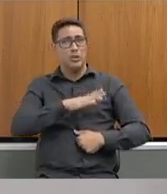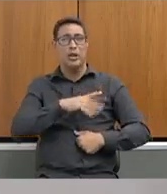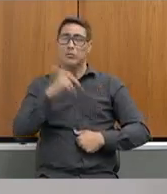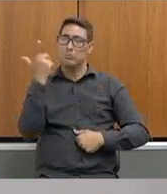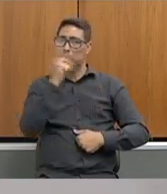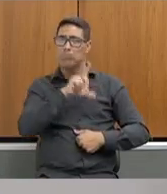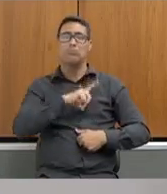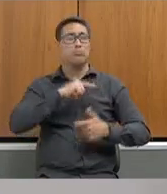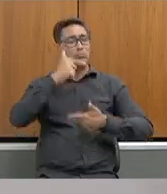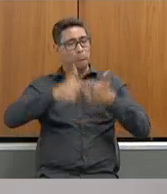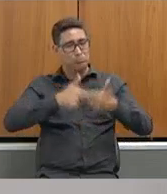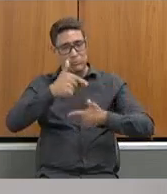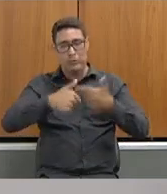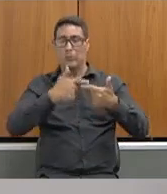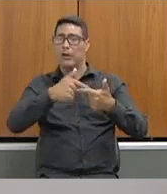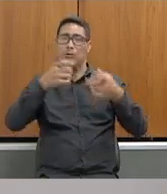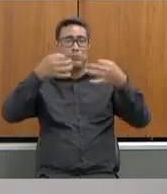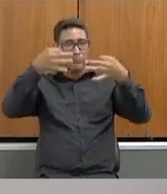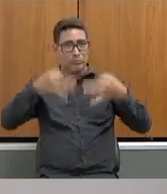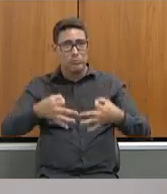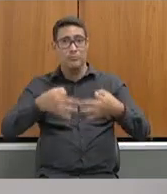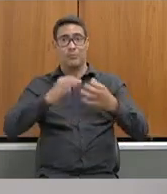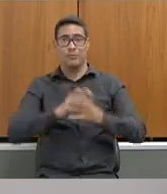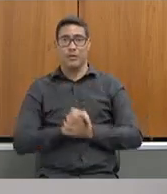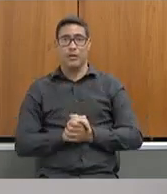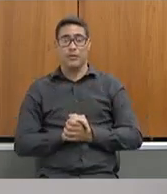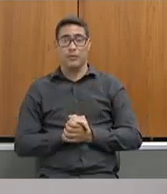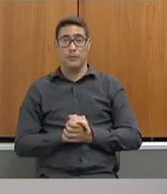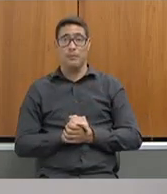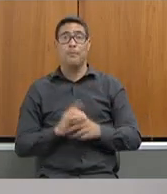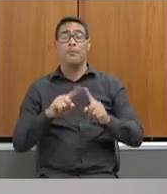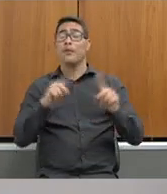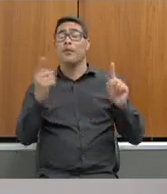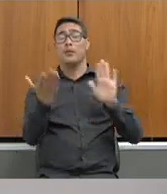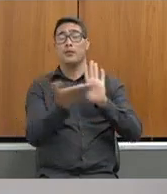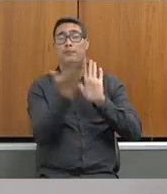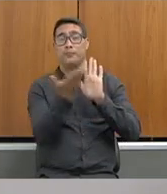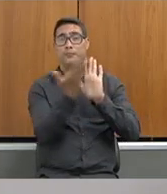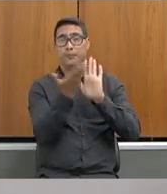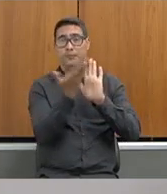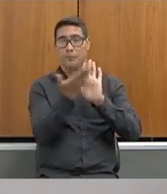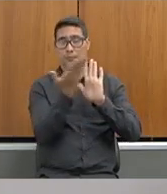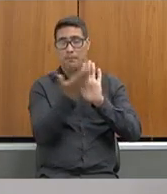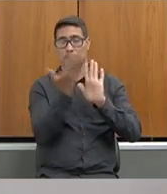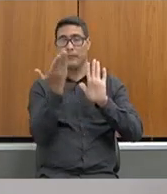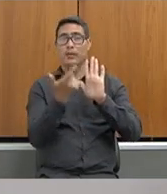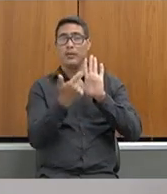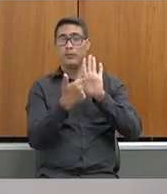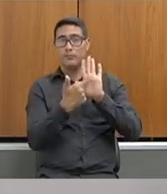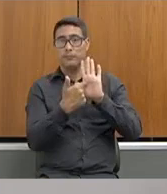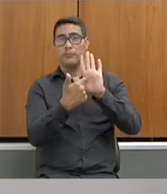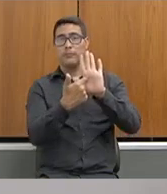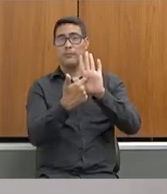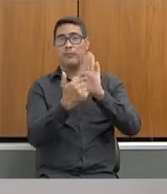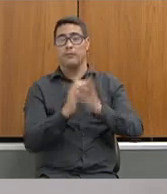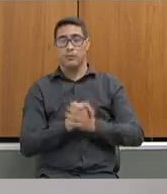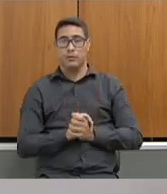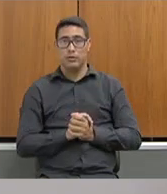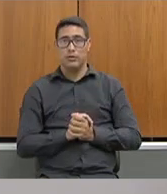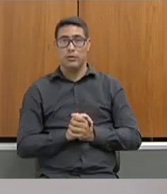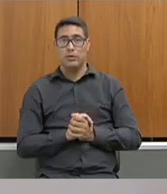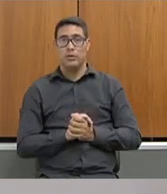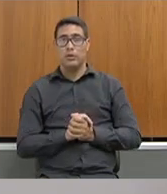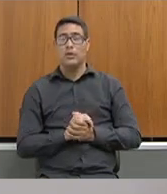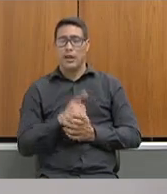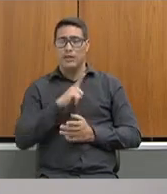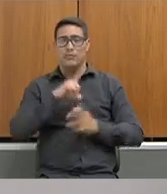que é tão valiosa. E esse caderno foi construído, e nós temos aqui, o que eu queria demonstrar, é bem